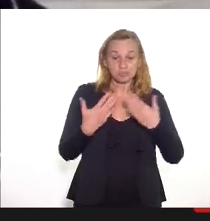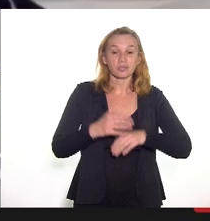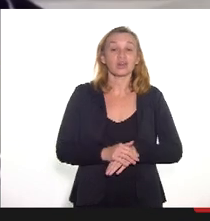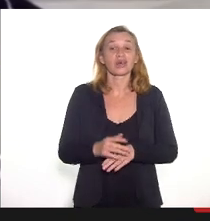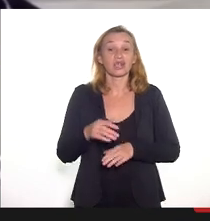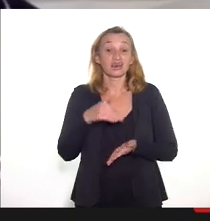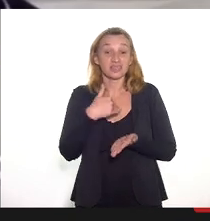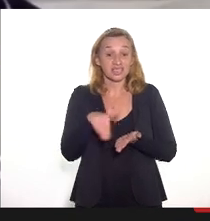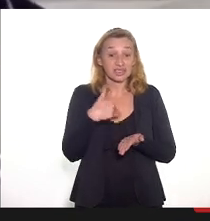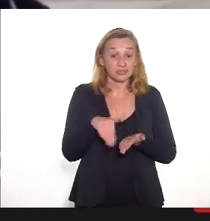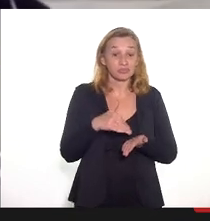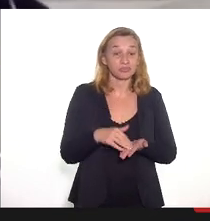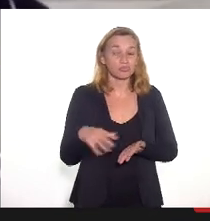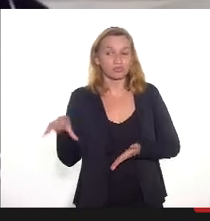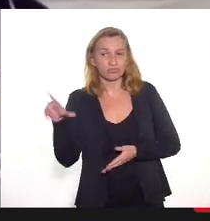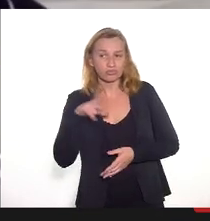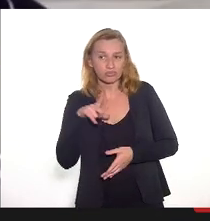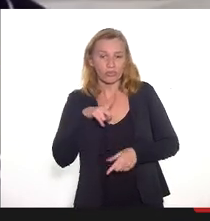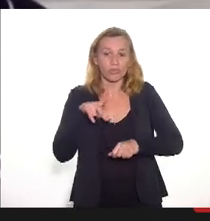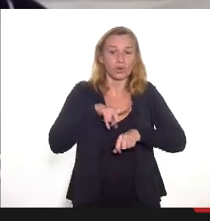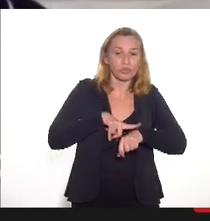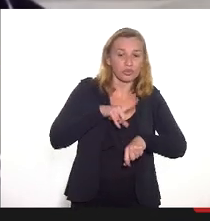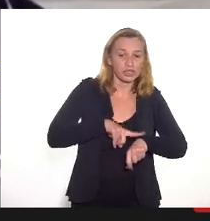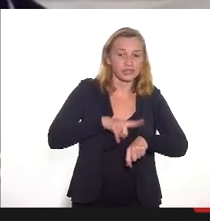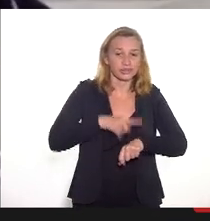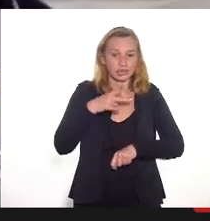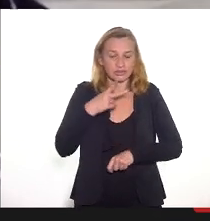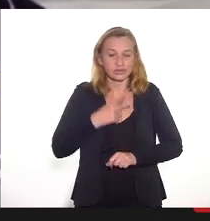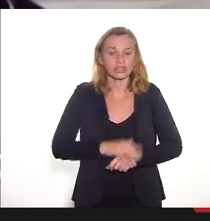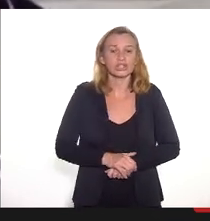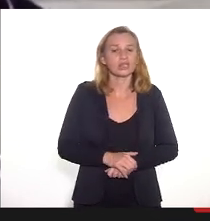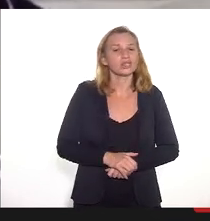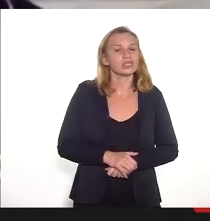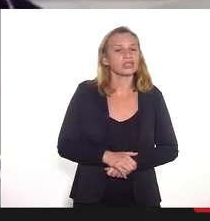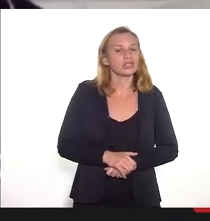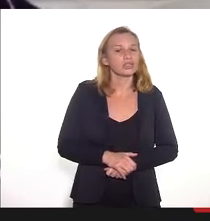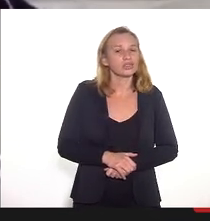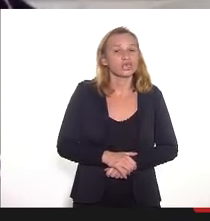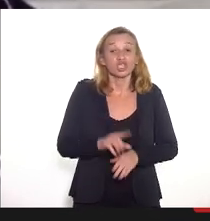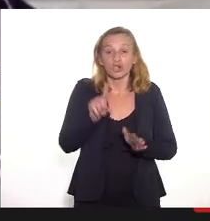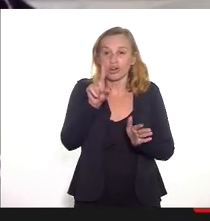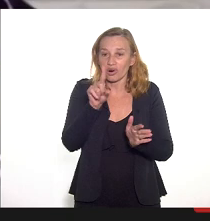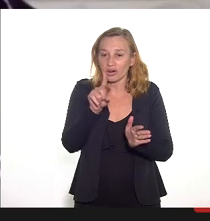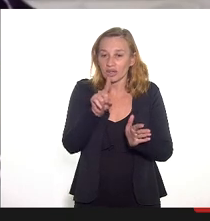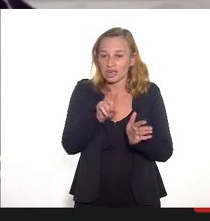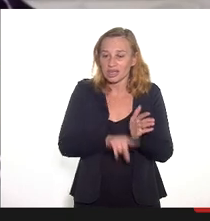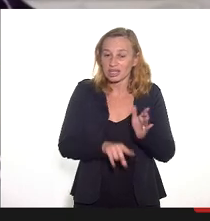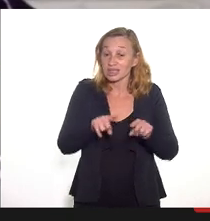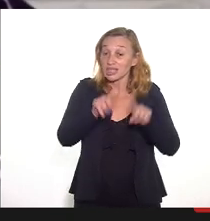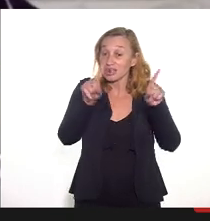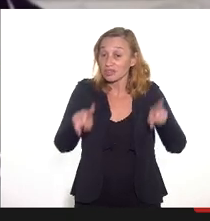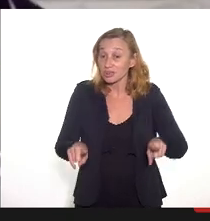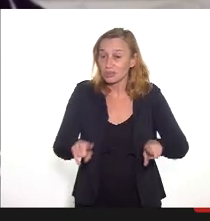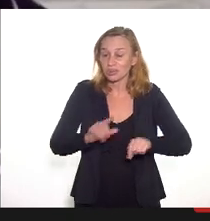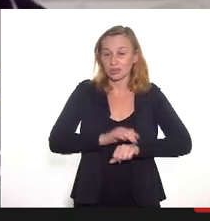secretário, houve um momento de destaque falando da redução dos servidores